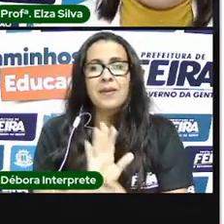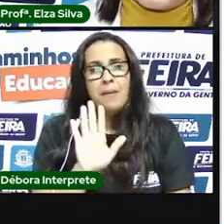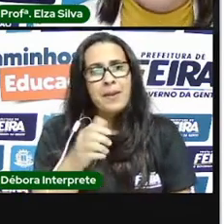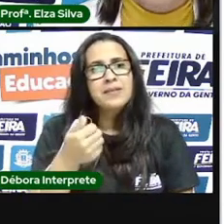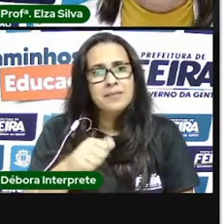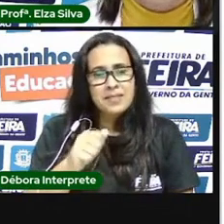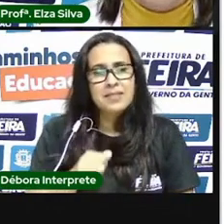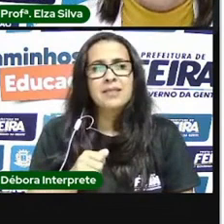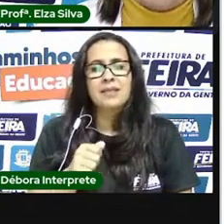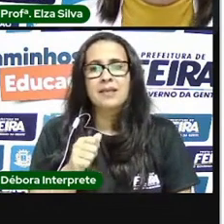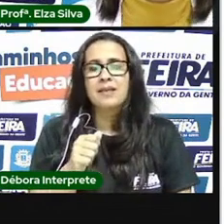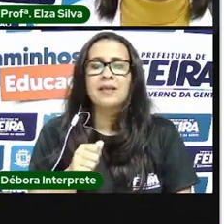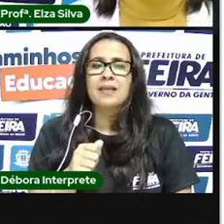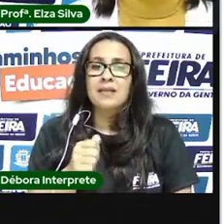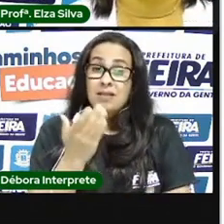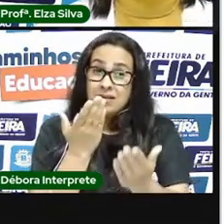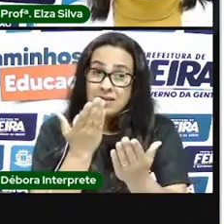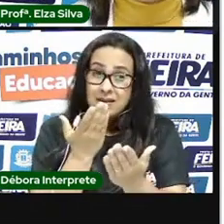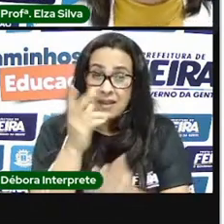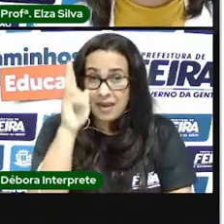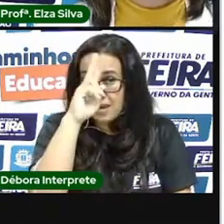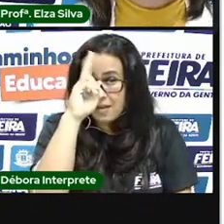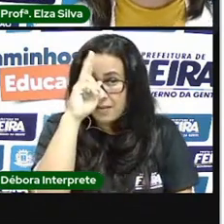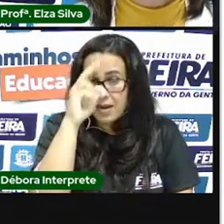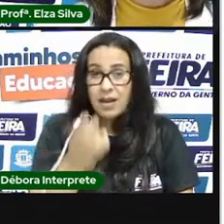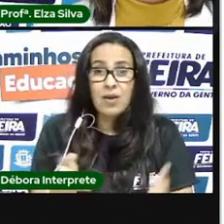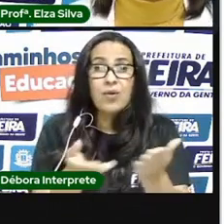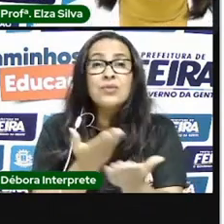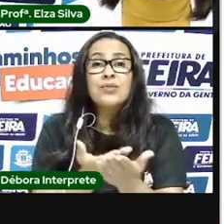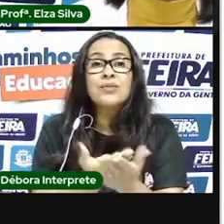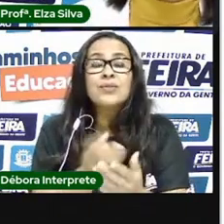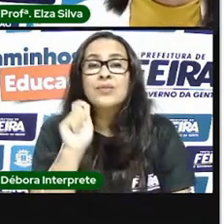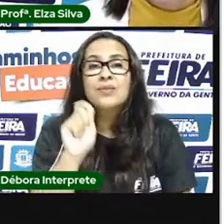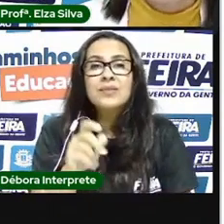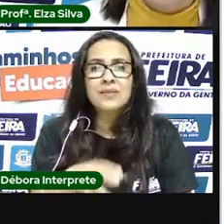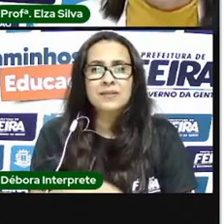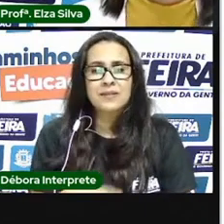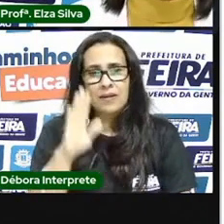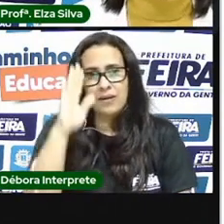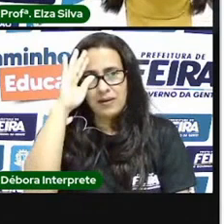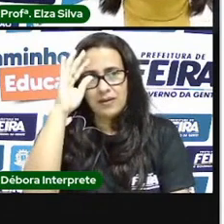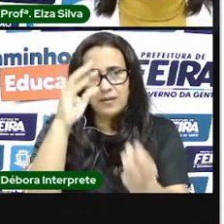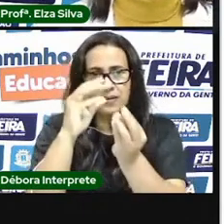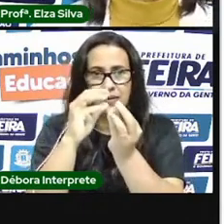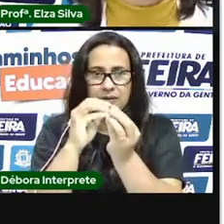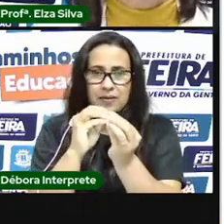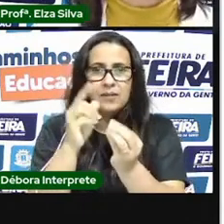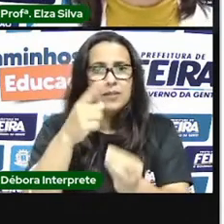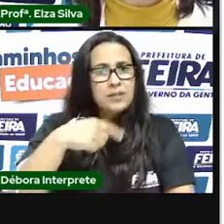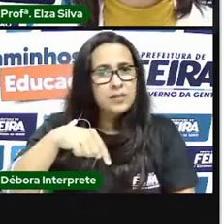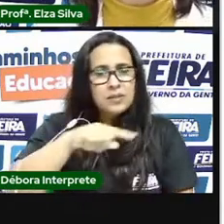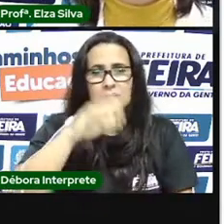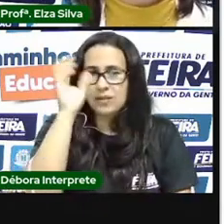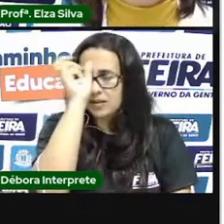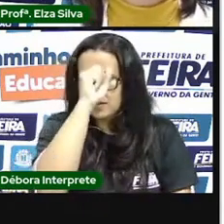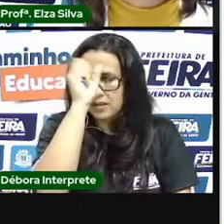vamos lá o que nós aprendemos hoje de maneira resumida nós aprendemos que os homens